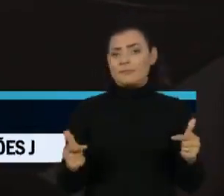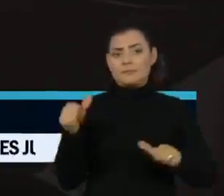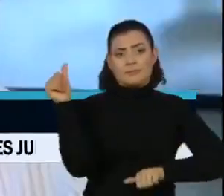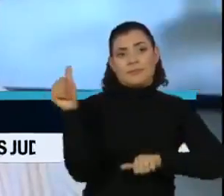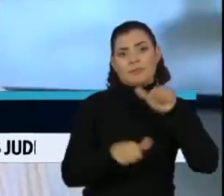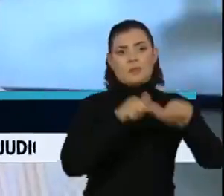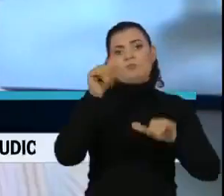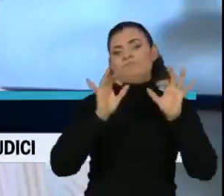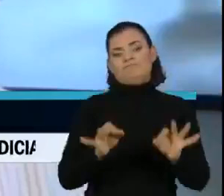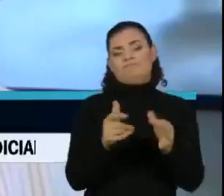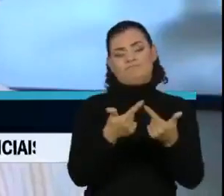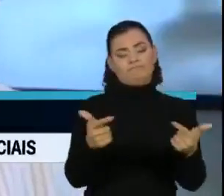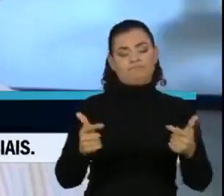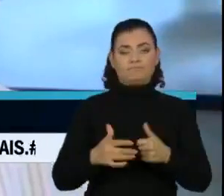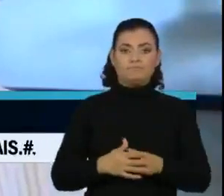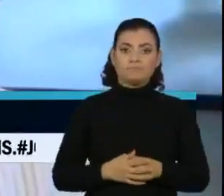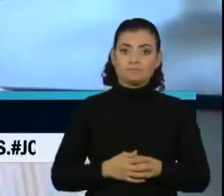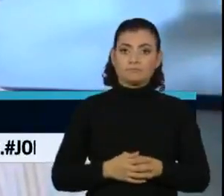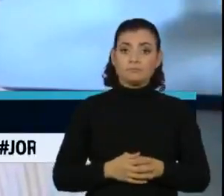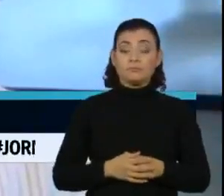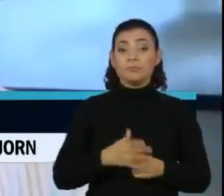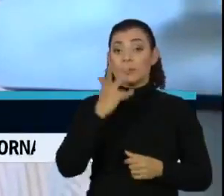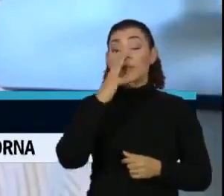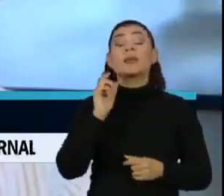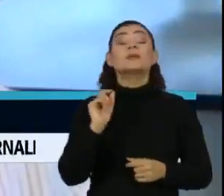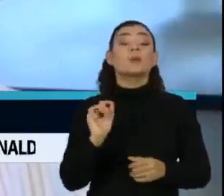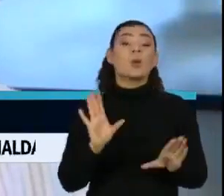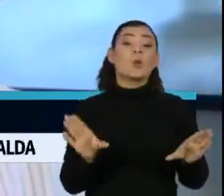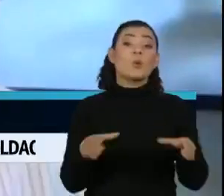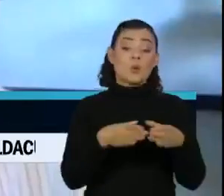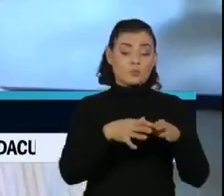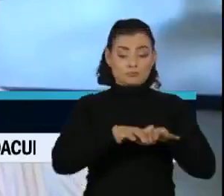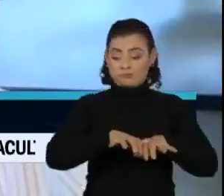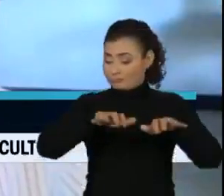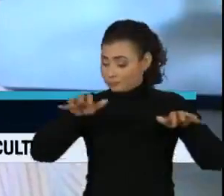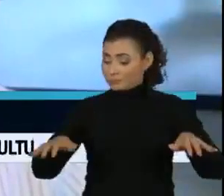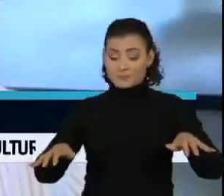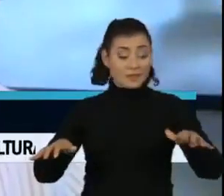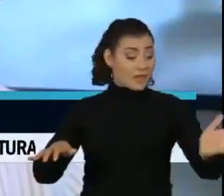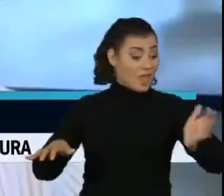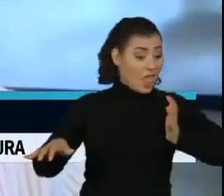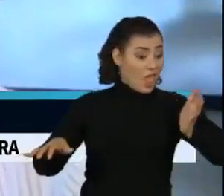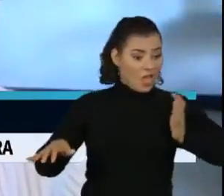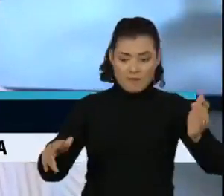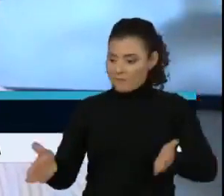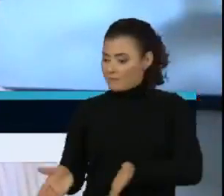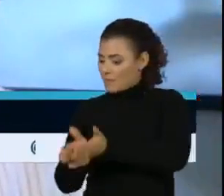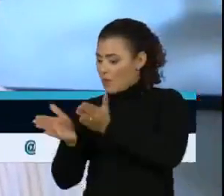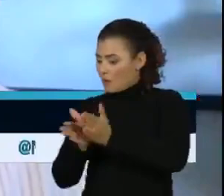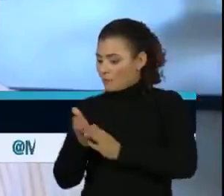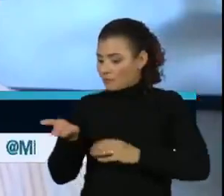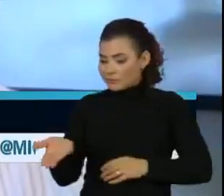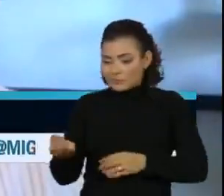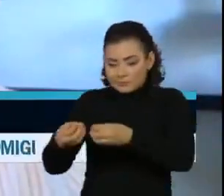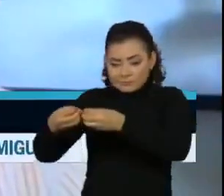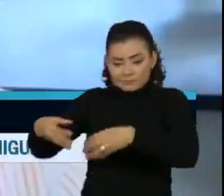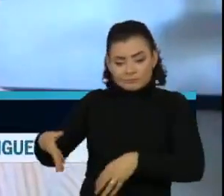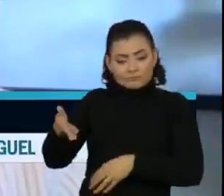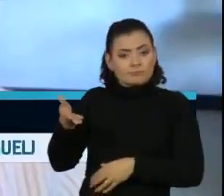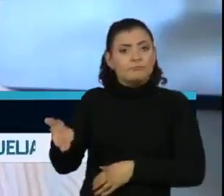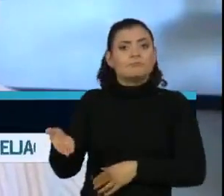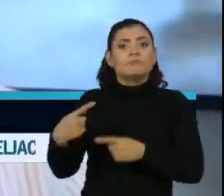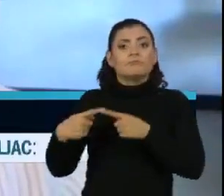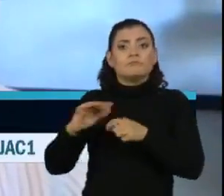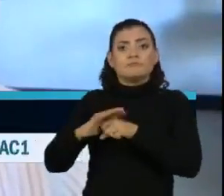transformação. Você cria uma espécie de teto de vidro no crescimento desses segmentos, futuro, pós